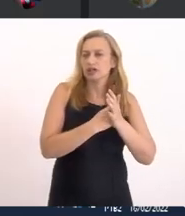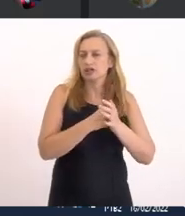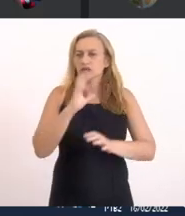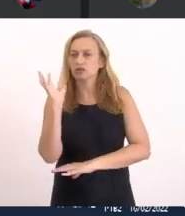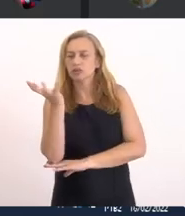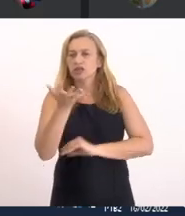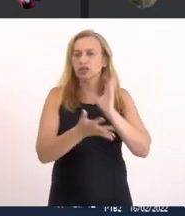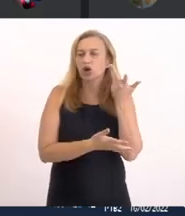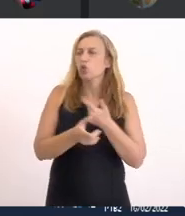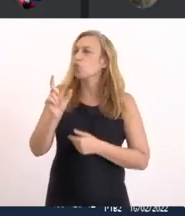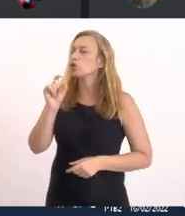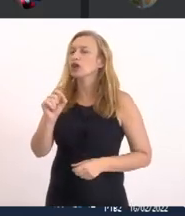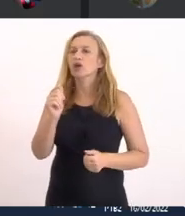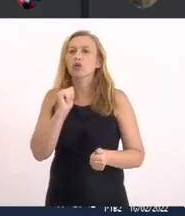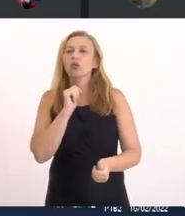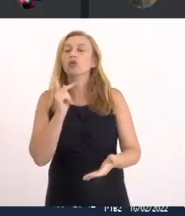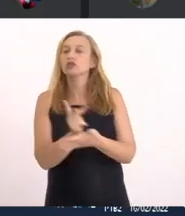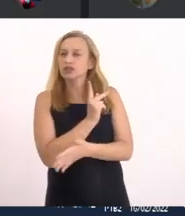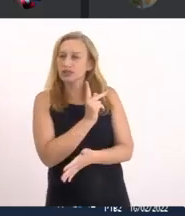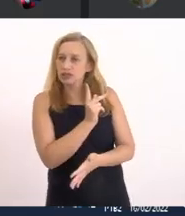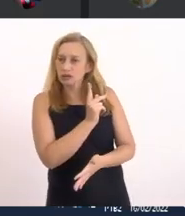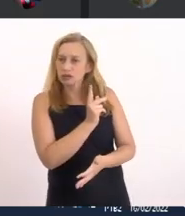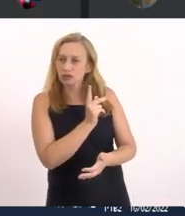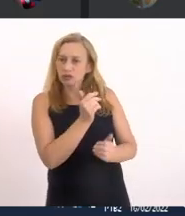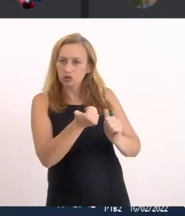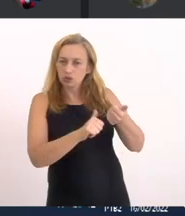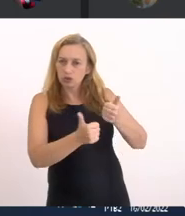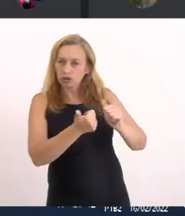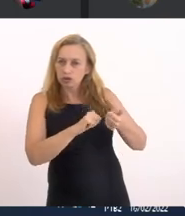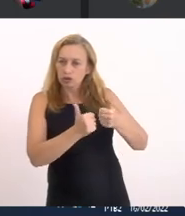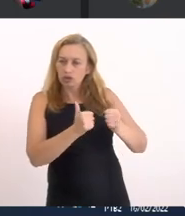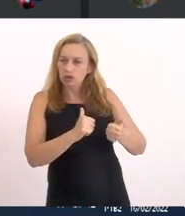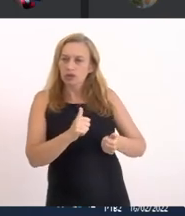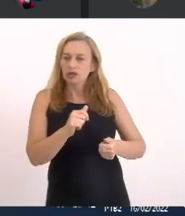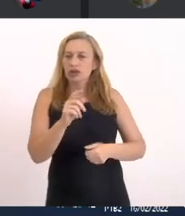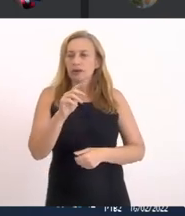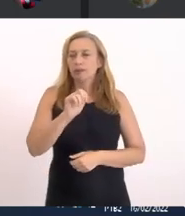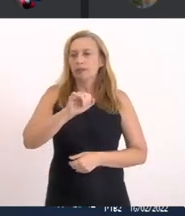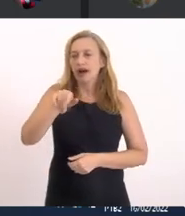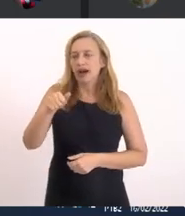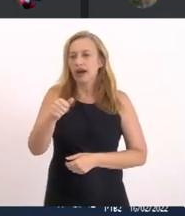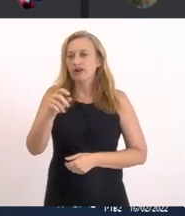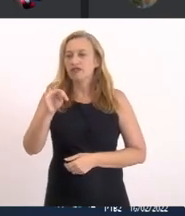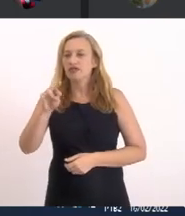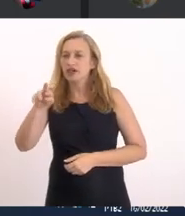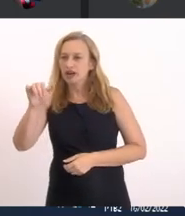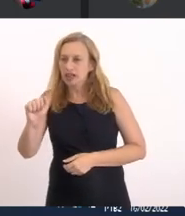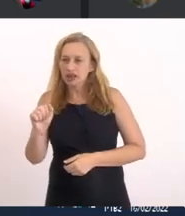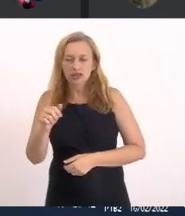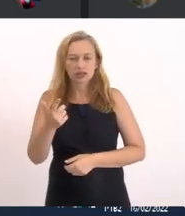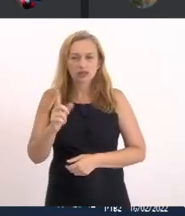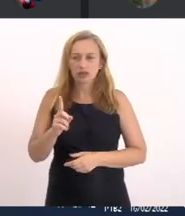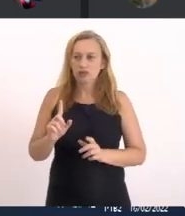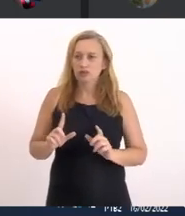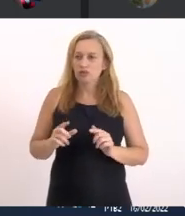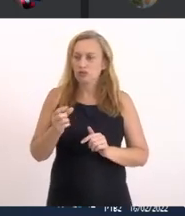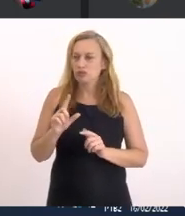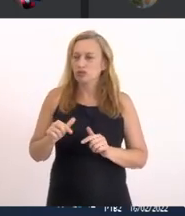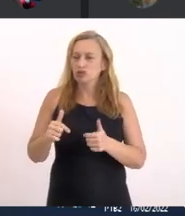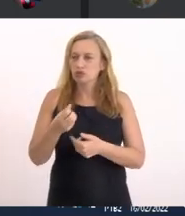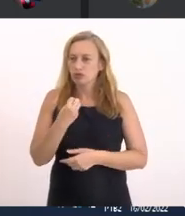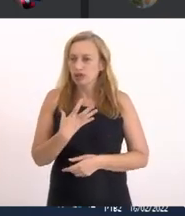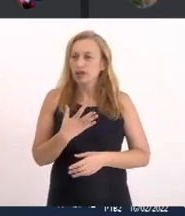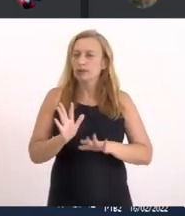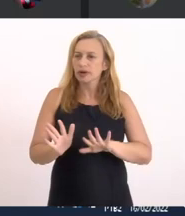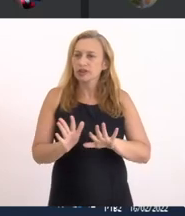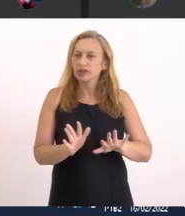aconteceu Com essa Essa barra franca Que não funcionou Inclusive Eu soube Não fui a campo